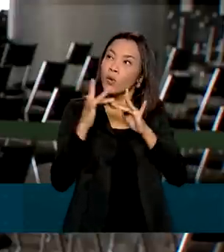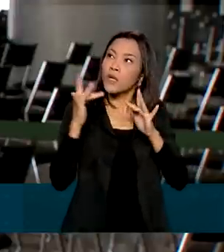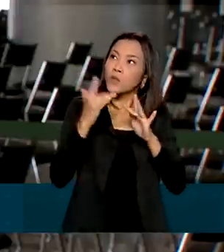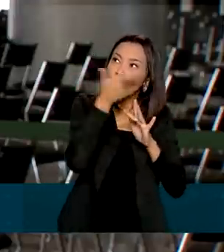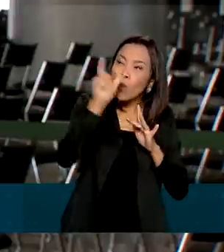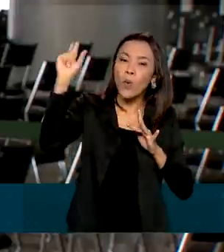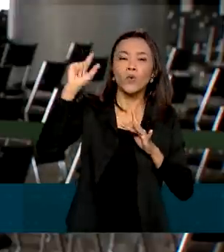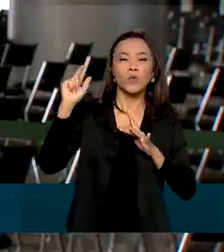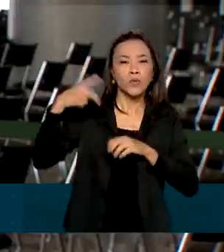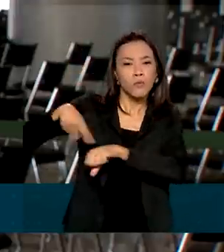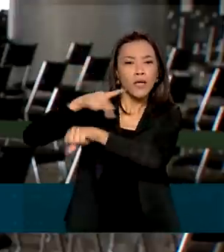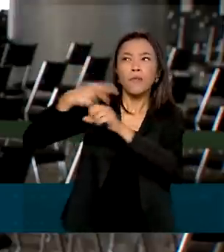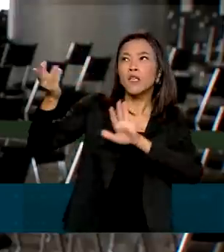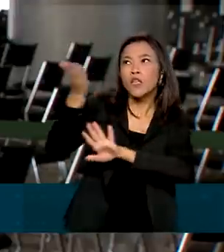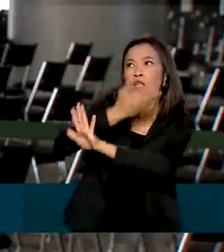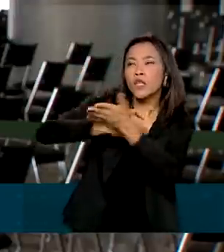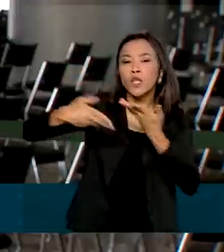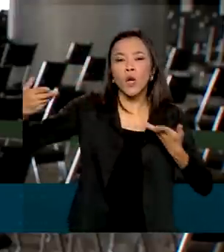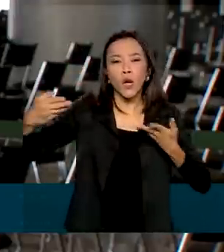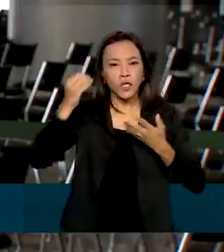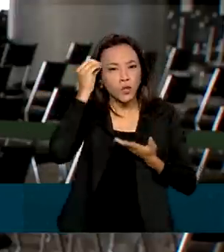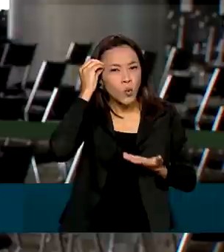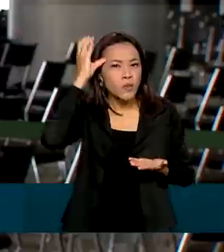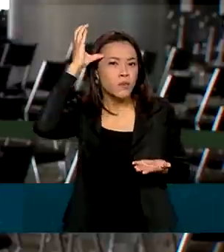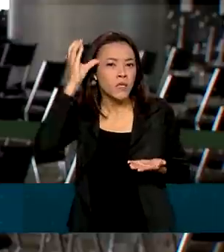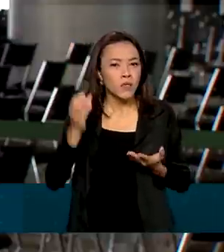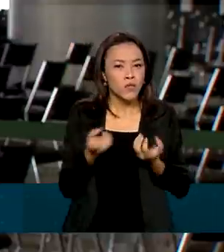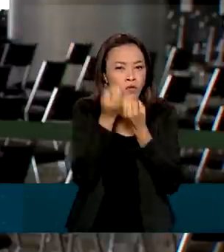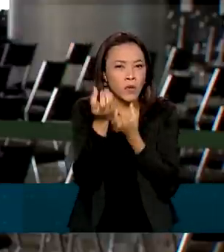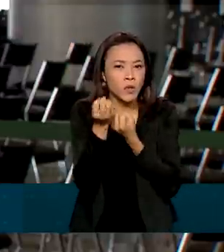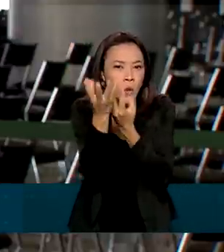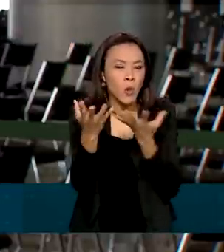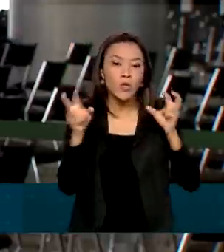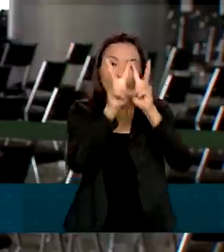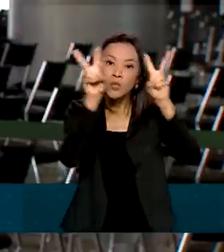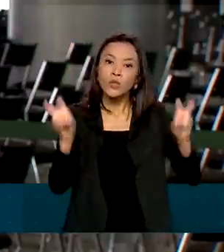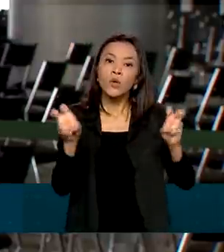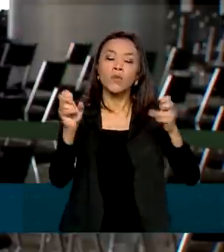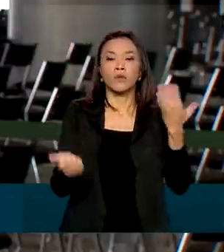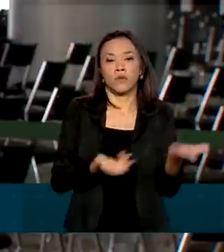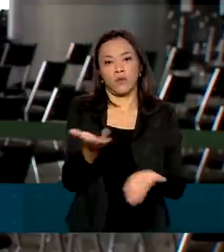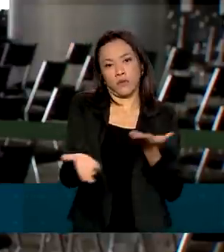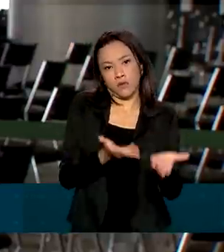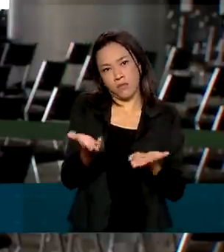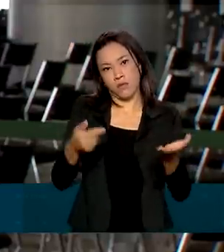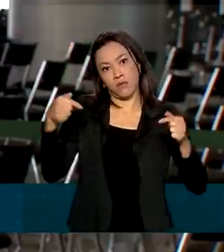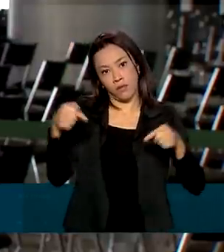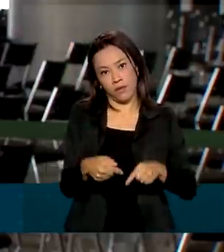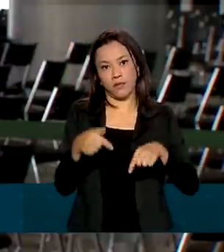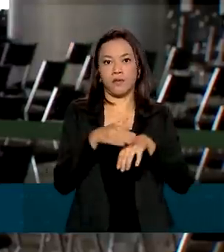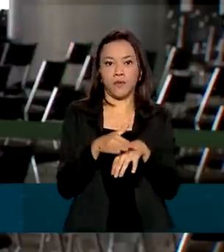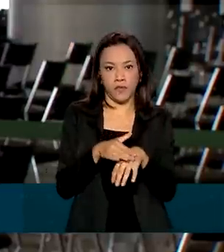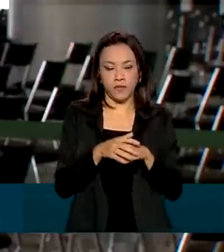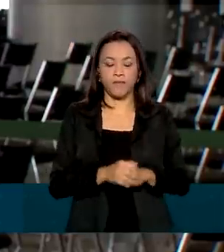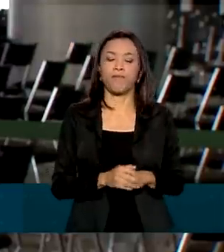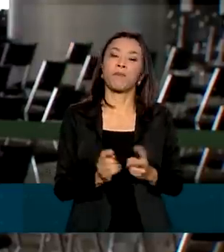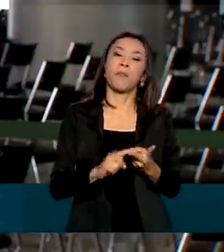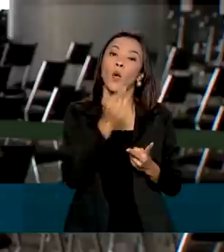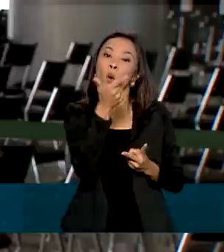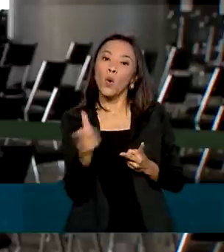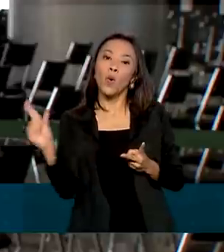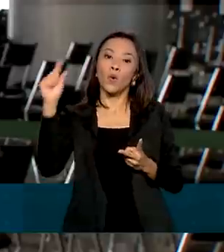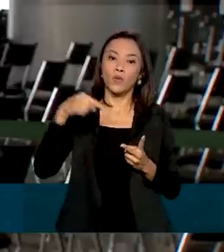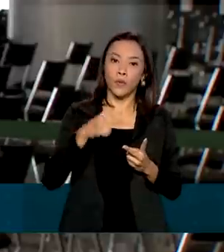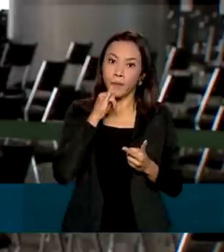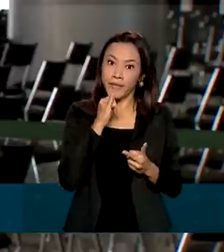troca de tecnologias, de ideias e de conhecimentos sobre a prevenção e o tratamento dessa doença. Um outro ponto assegurado no